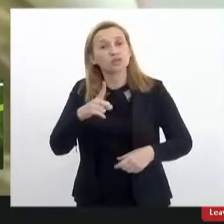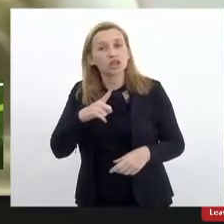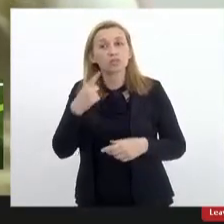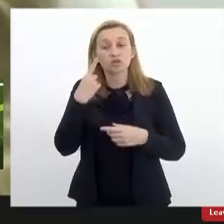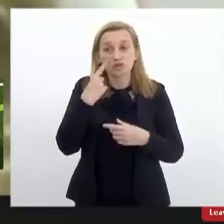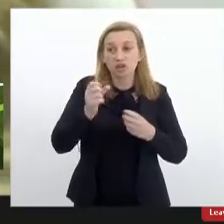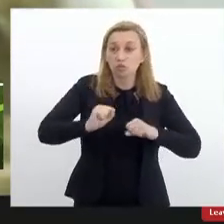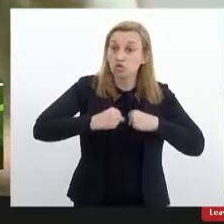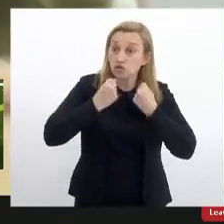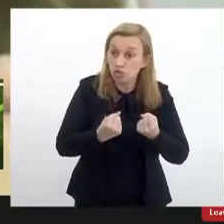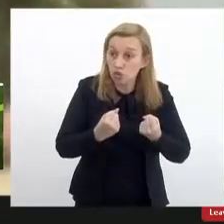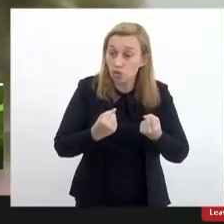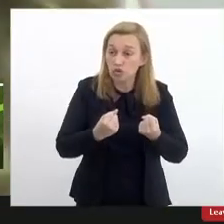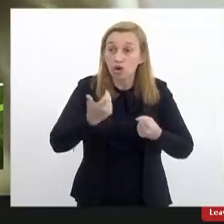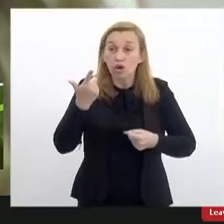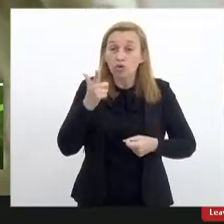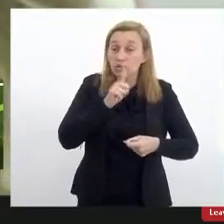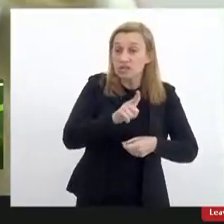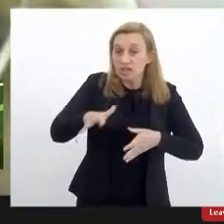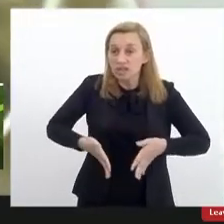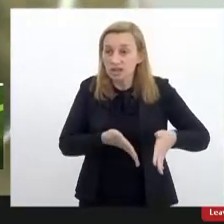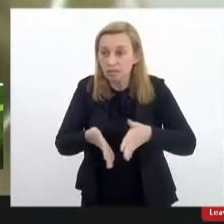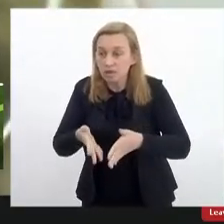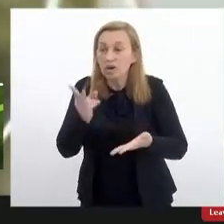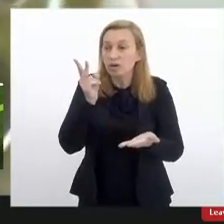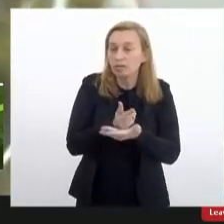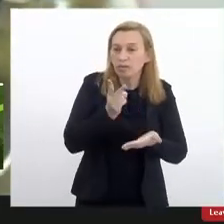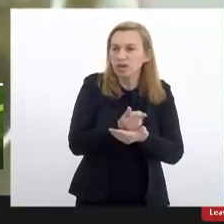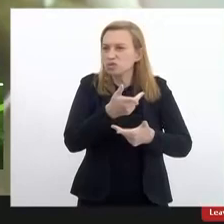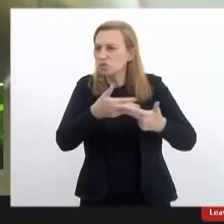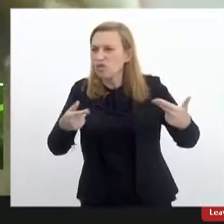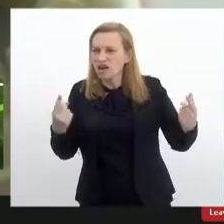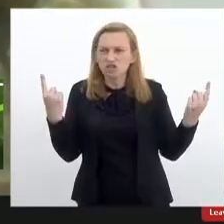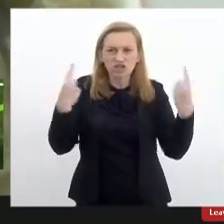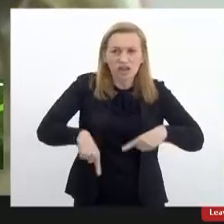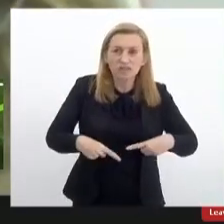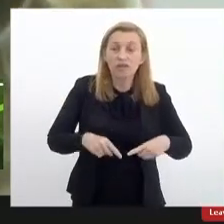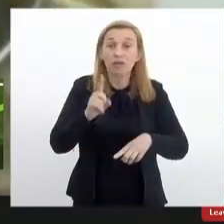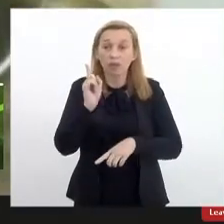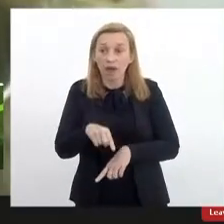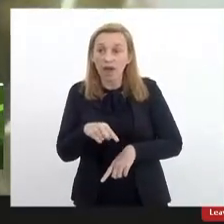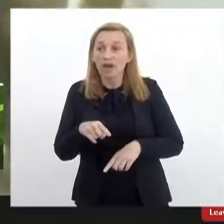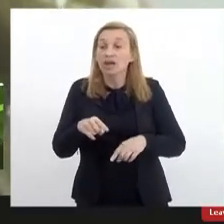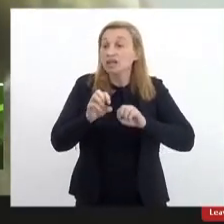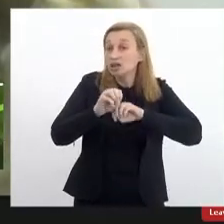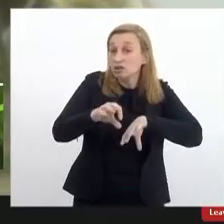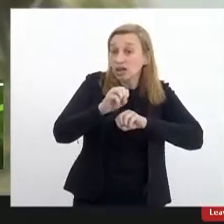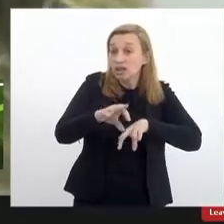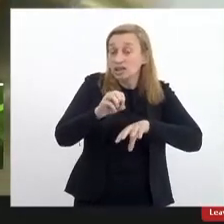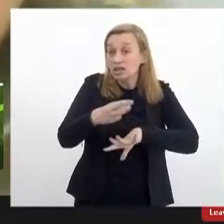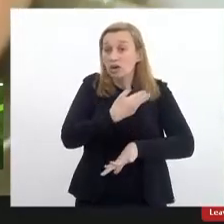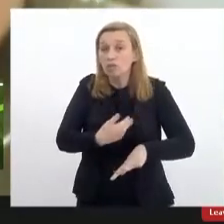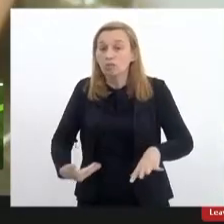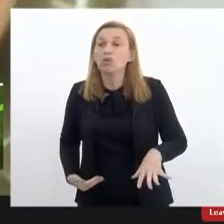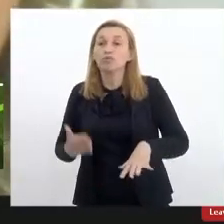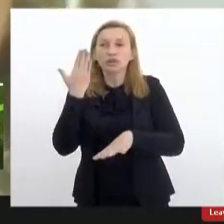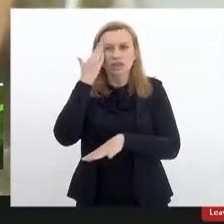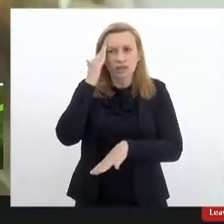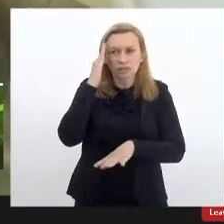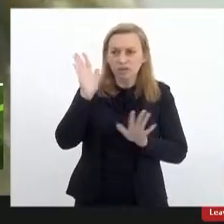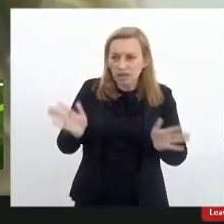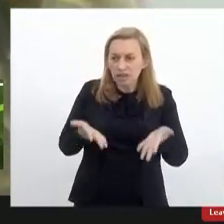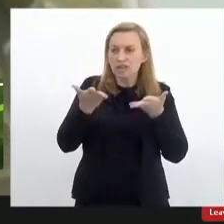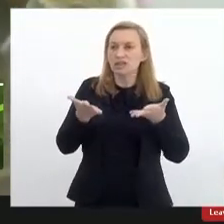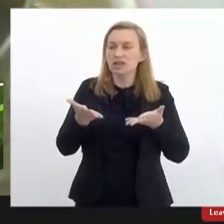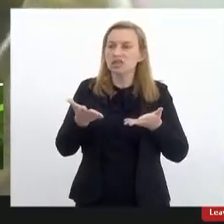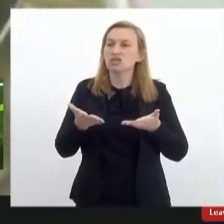esforço um investimento conseguir nesse caminho mesmo diante de tantos desafios na educação pública e no entendimento de que a iniciativa